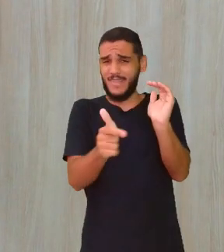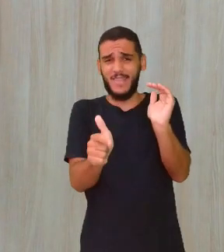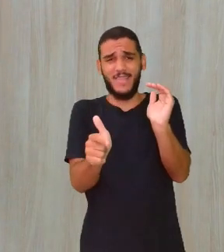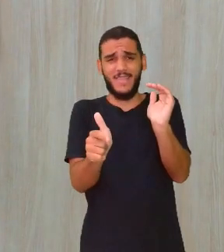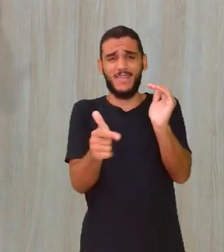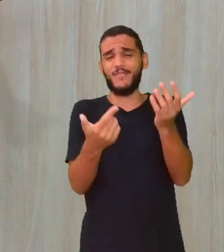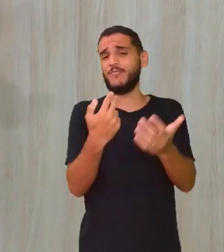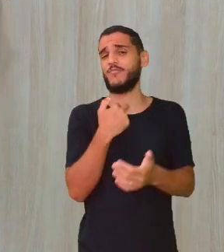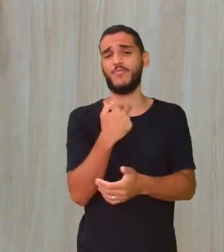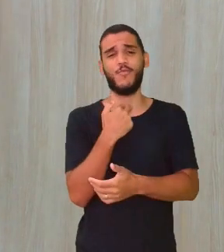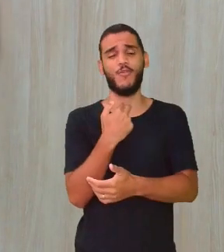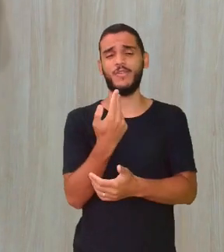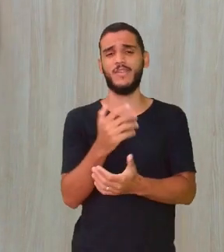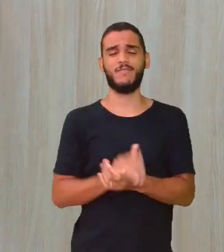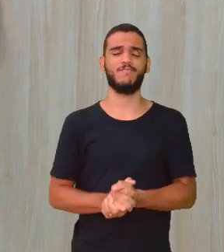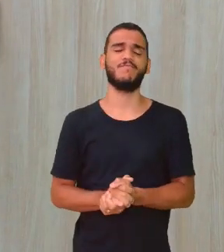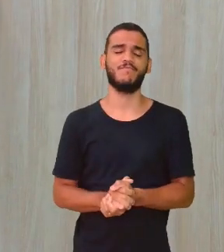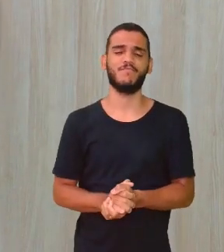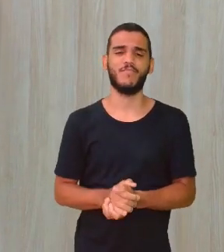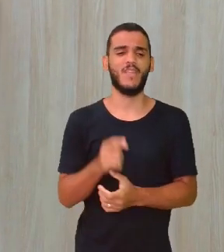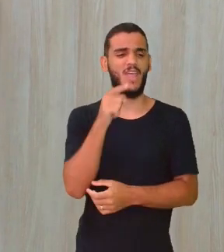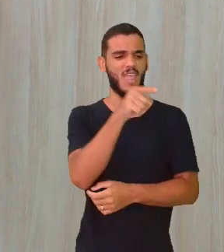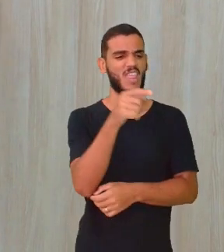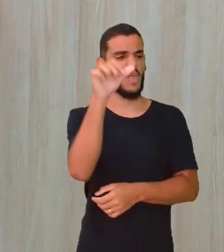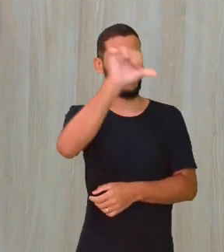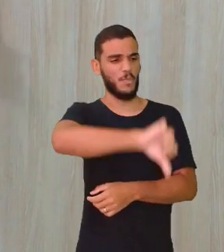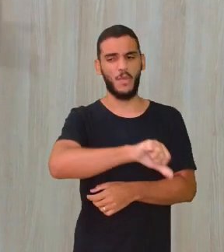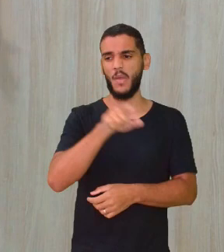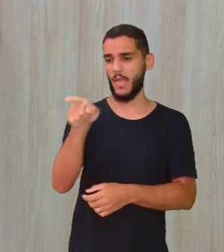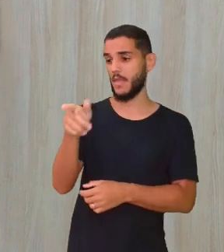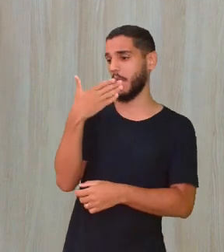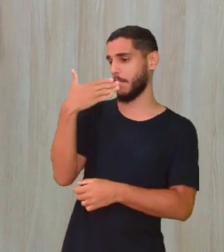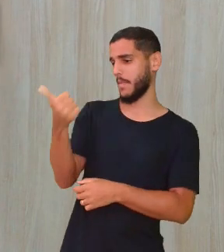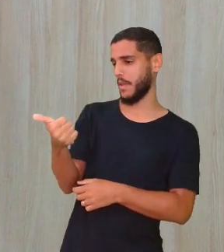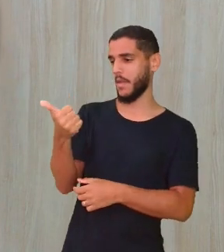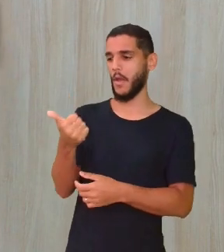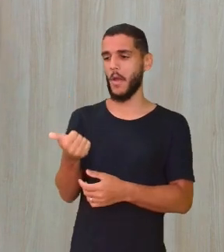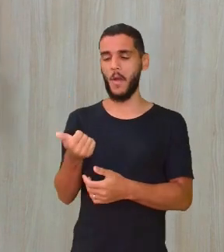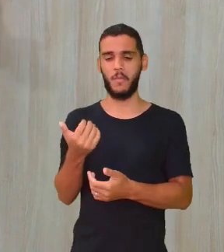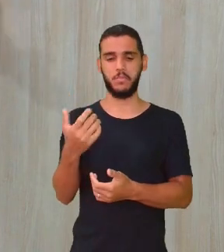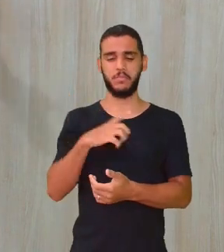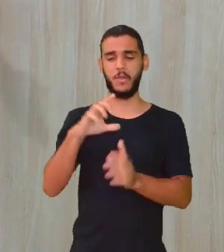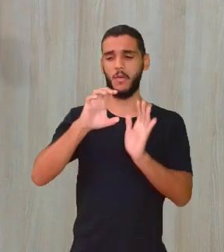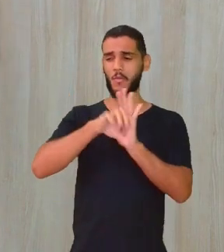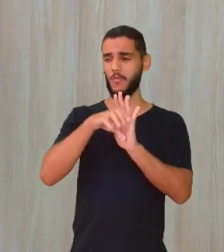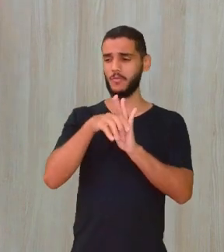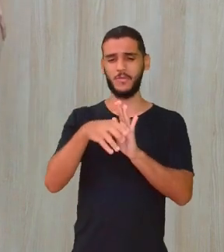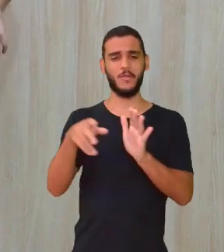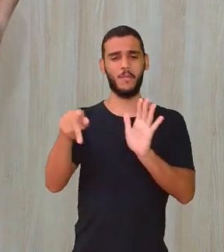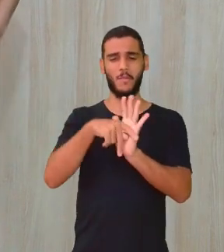algo é pior ou melhor, baseado nessas questões